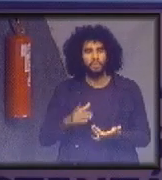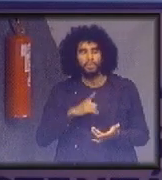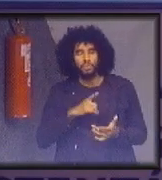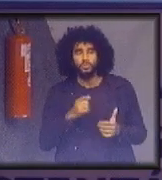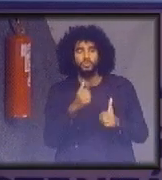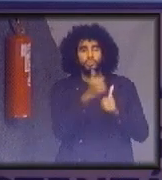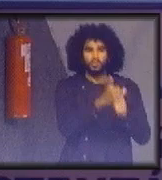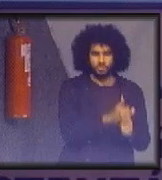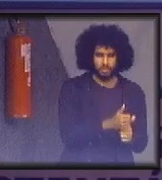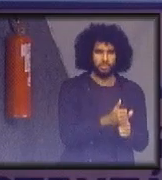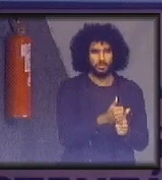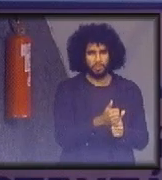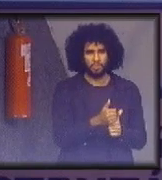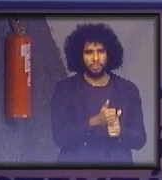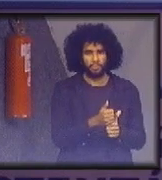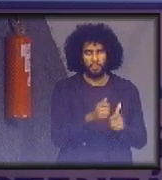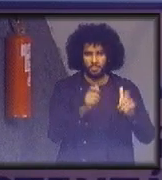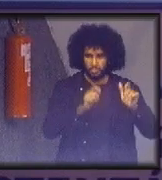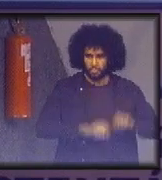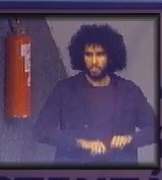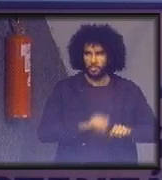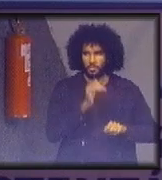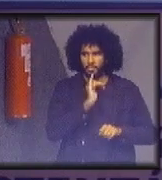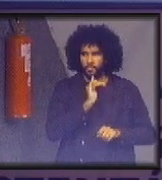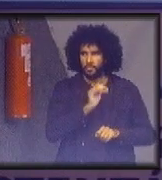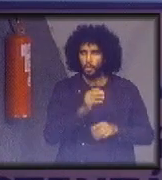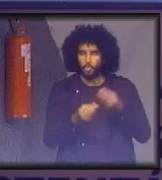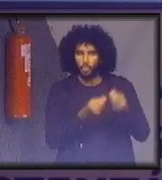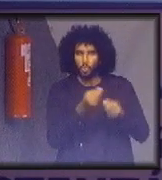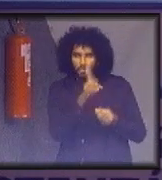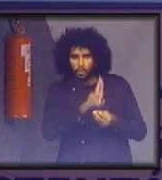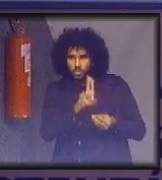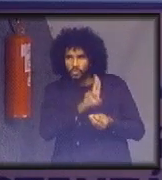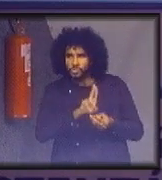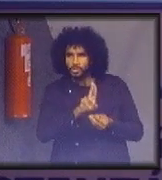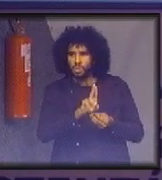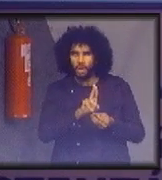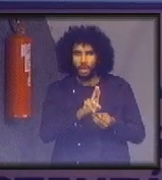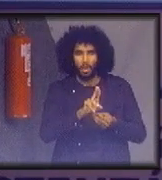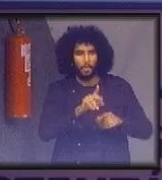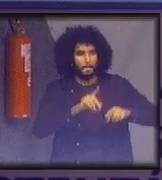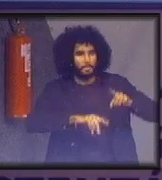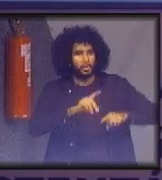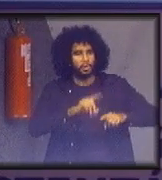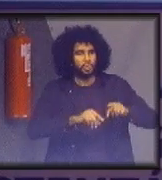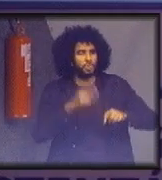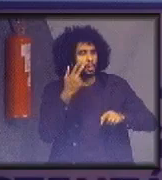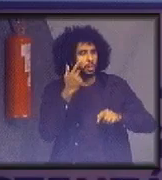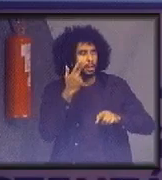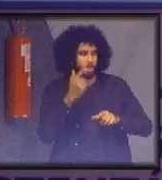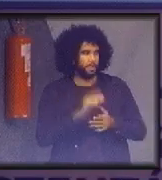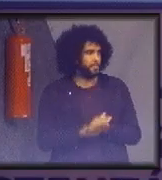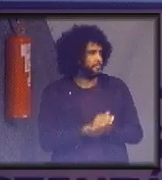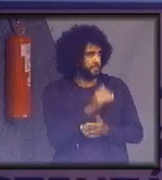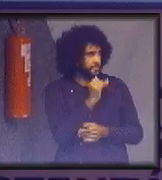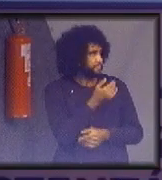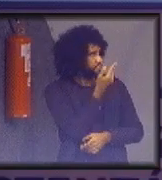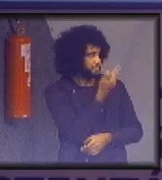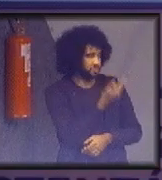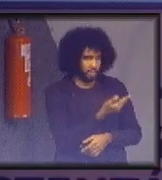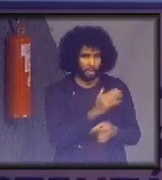de maneira a dar melhor utilização para o recurso natural que é utilizado. E aqui são os